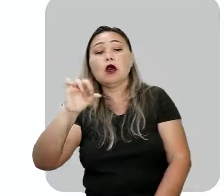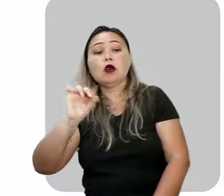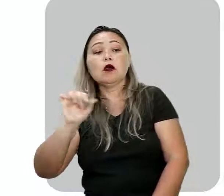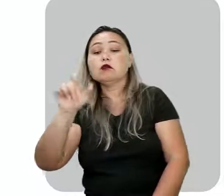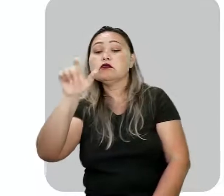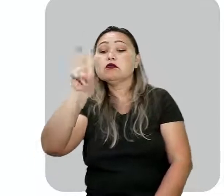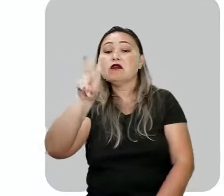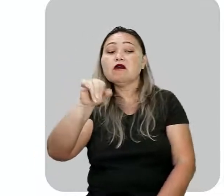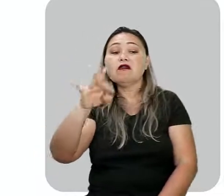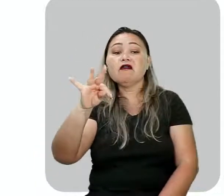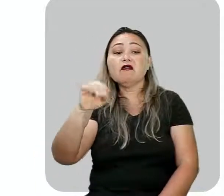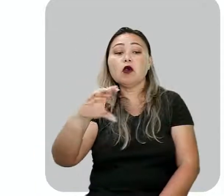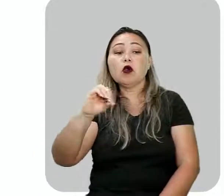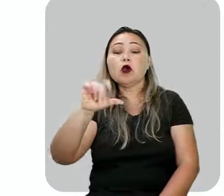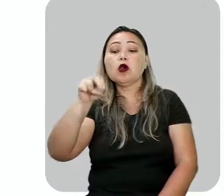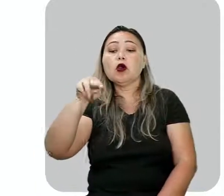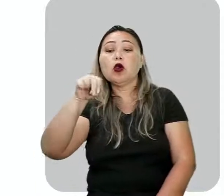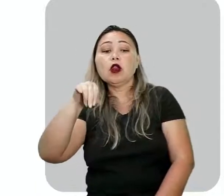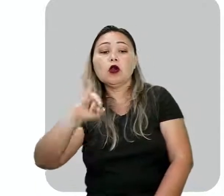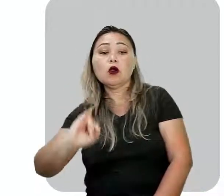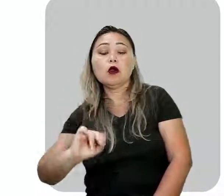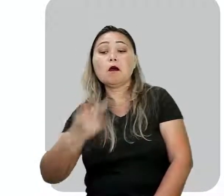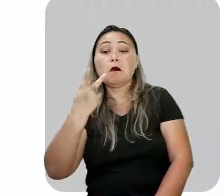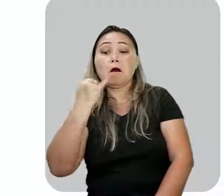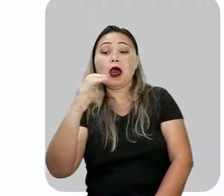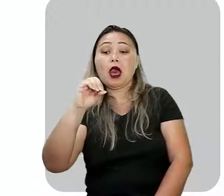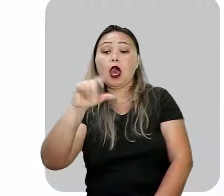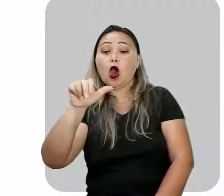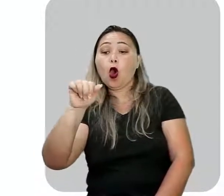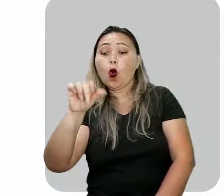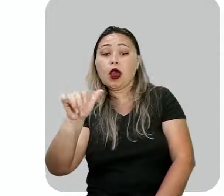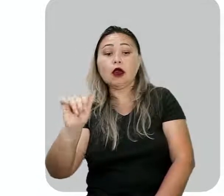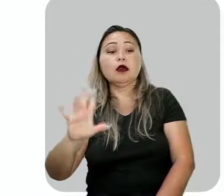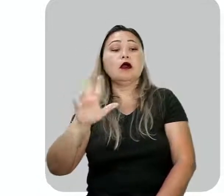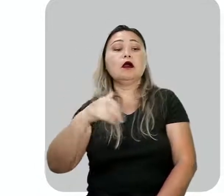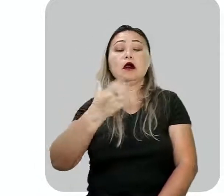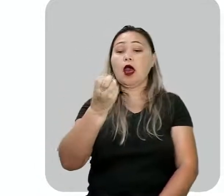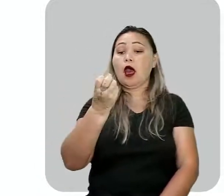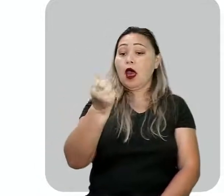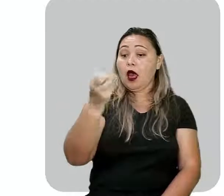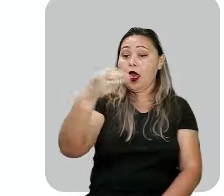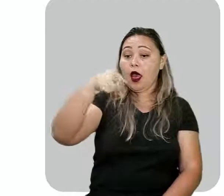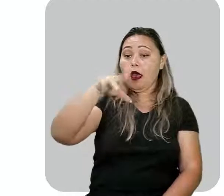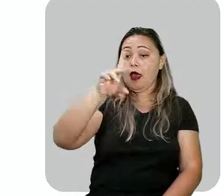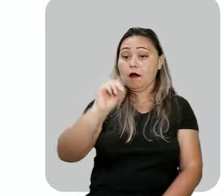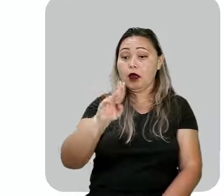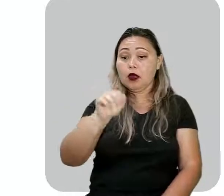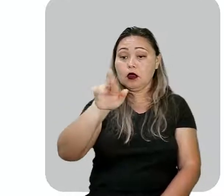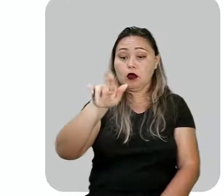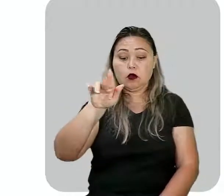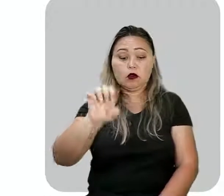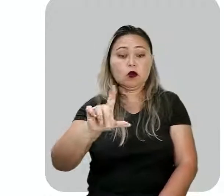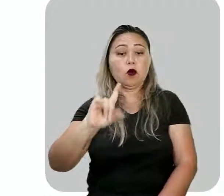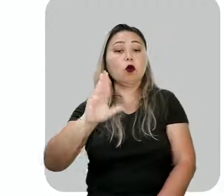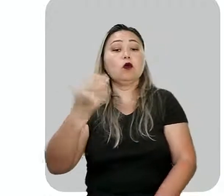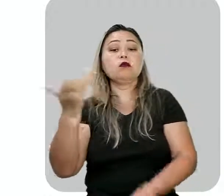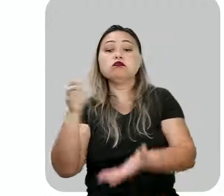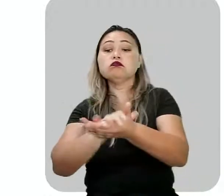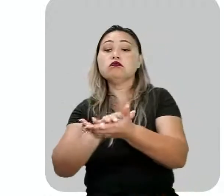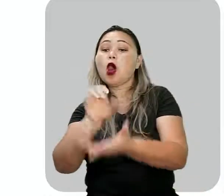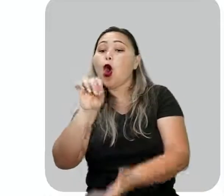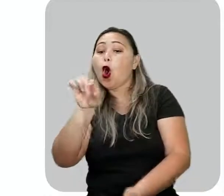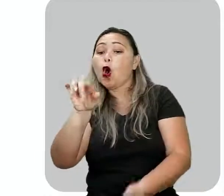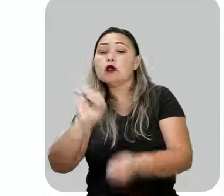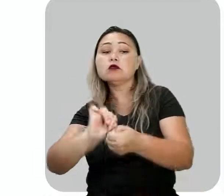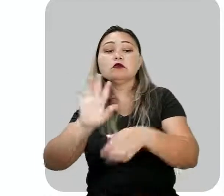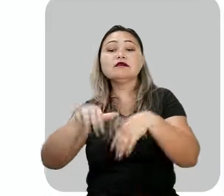Coleone, pai de Olga. Amando Borges, marido de Olga.